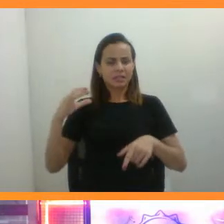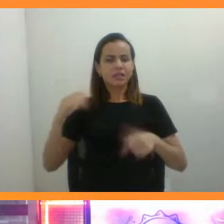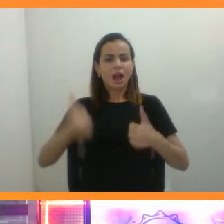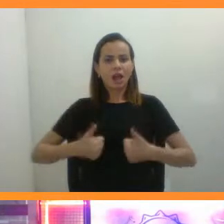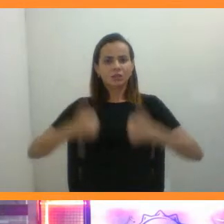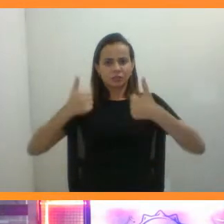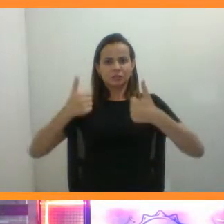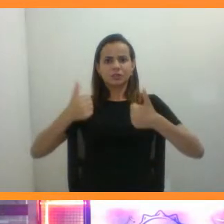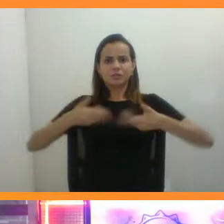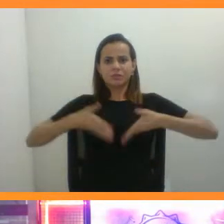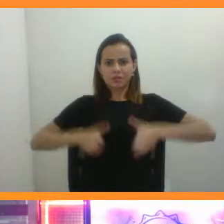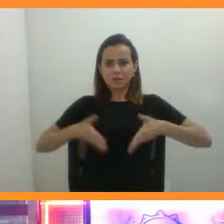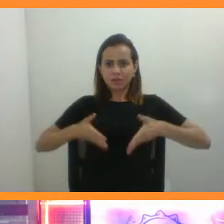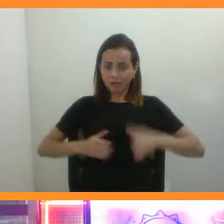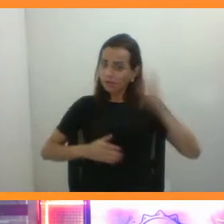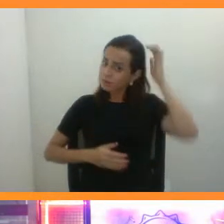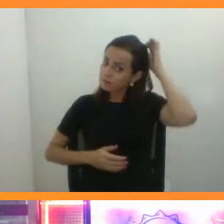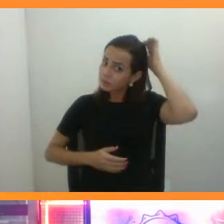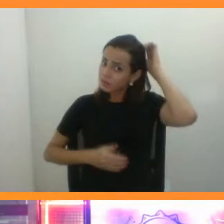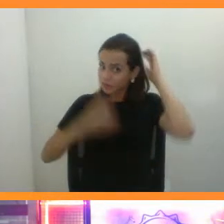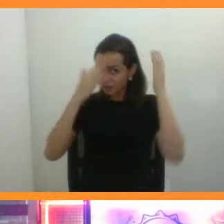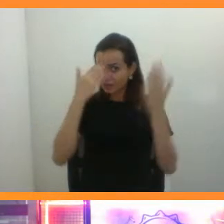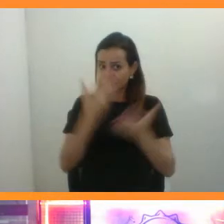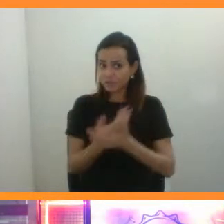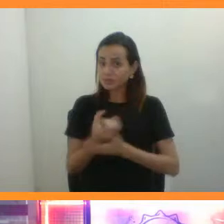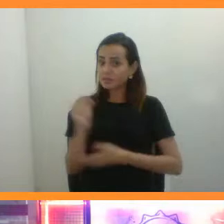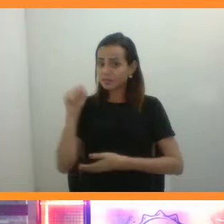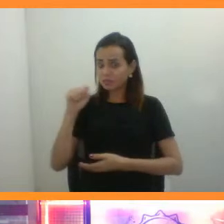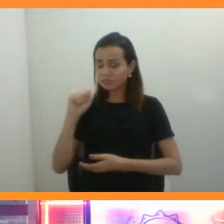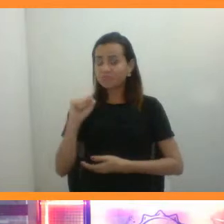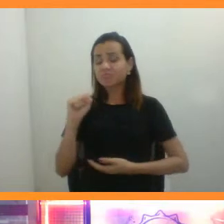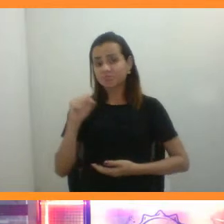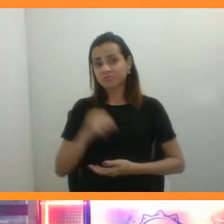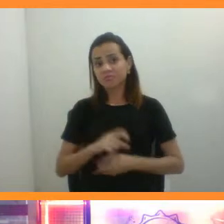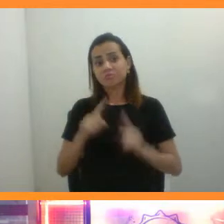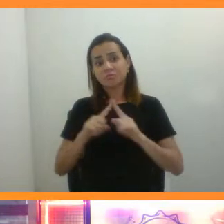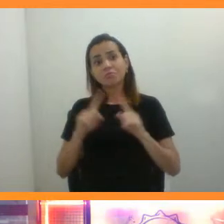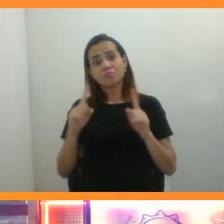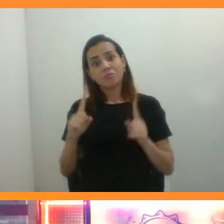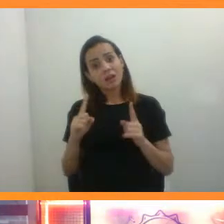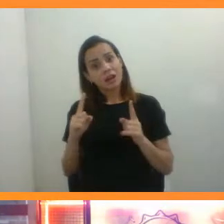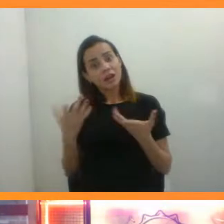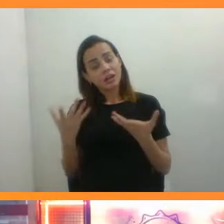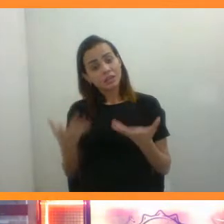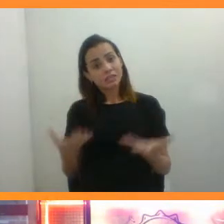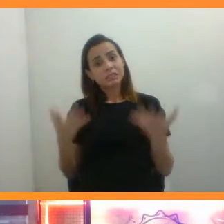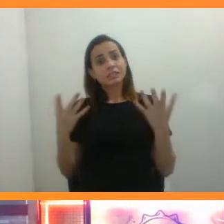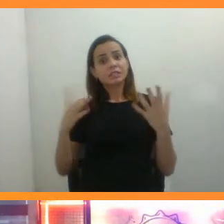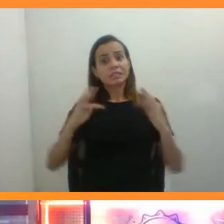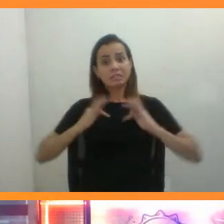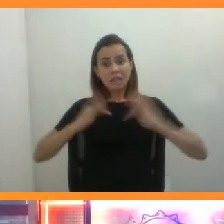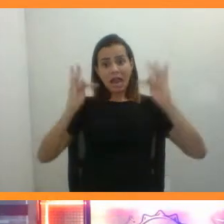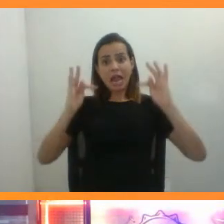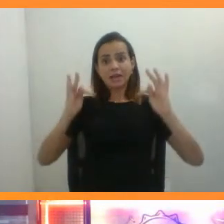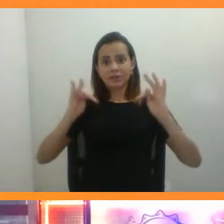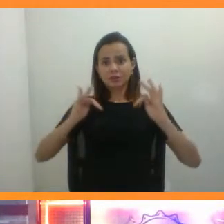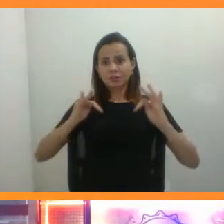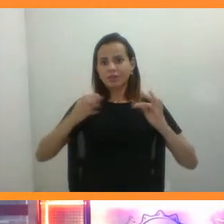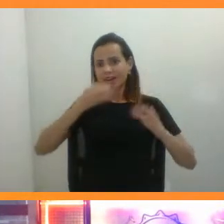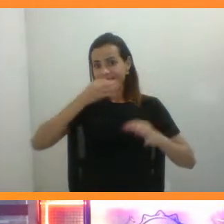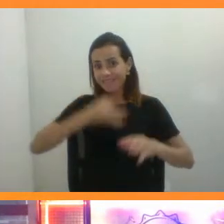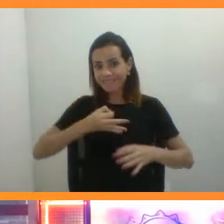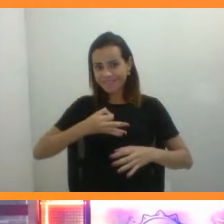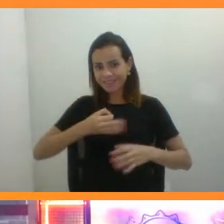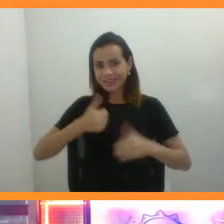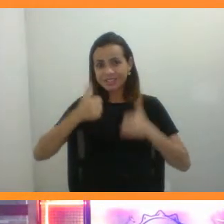Eu creio que sim, eu acredito que sim. Mas eu não tenho elemento técnico para te afirmar agora, né?